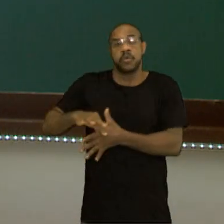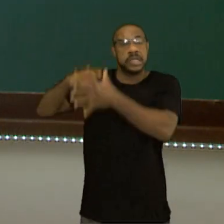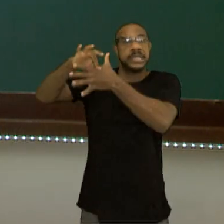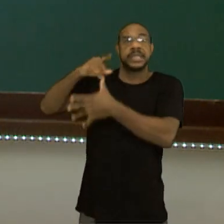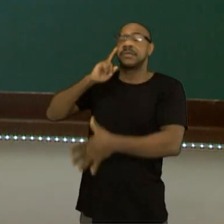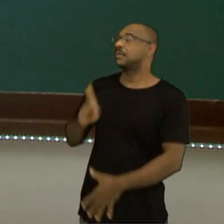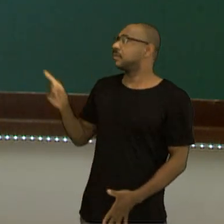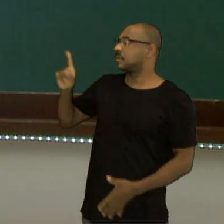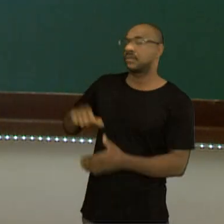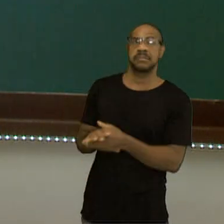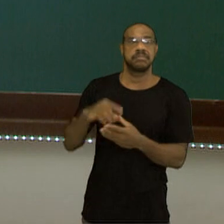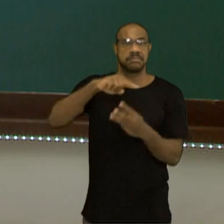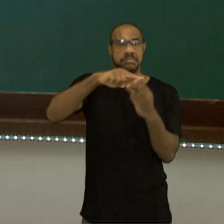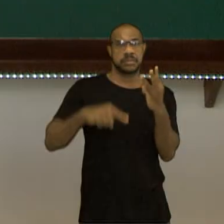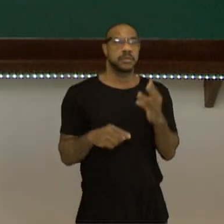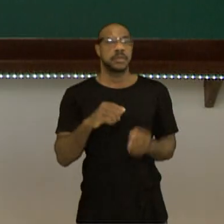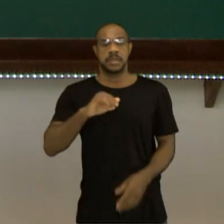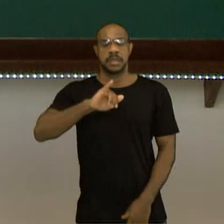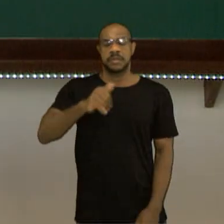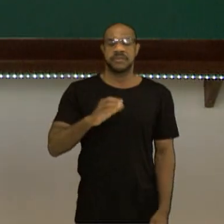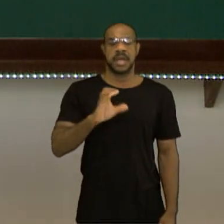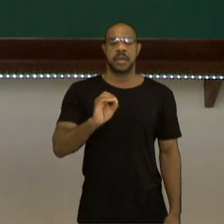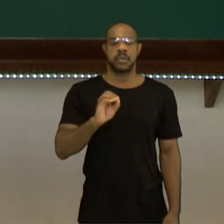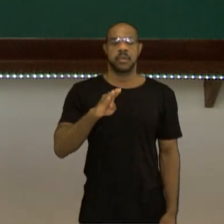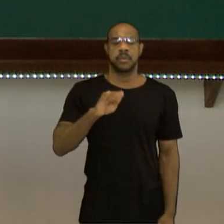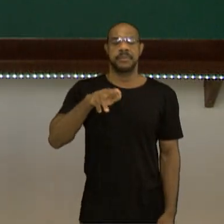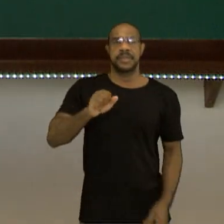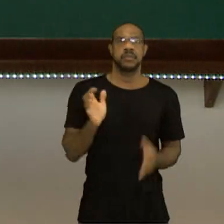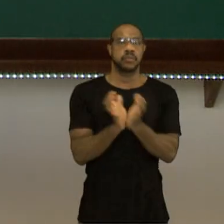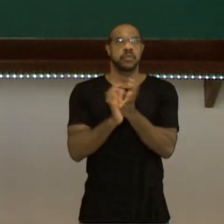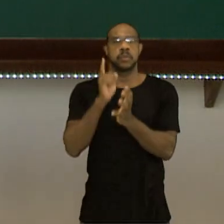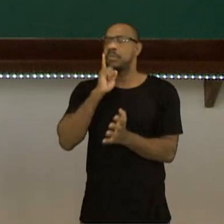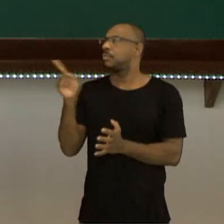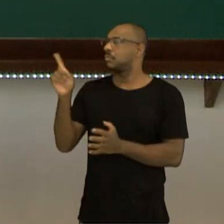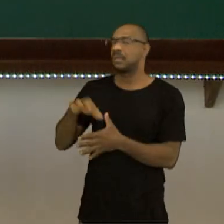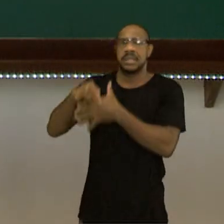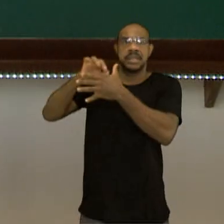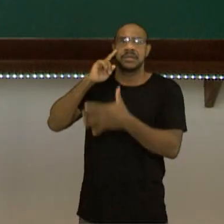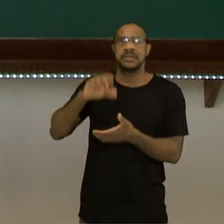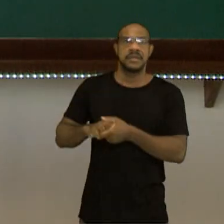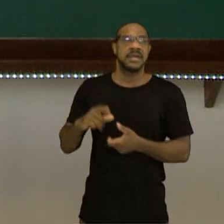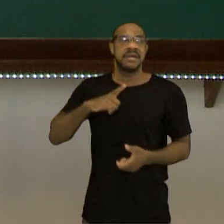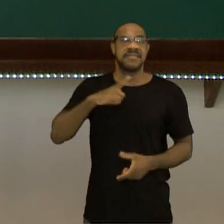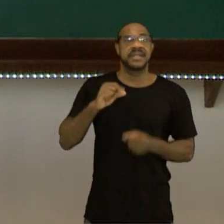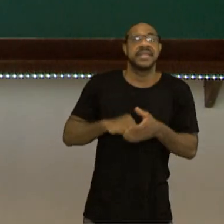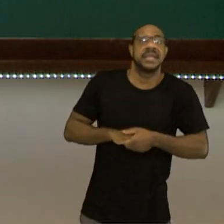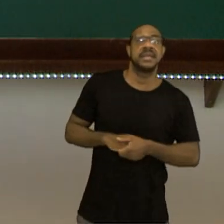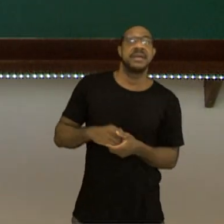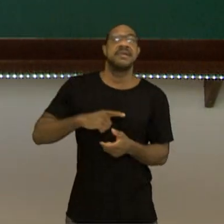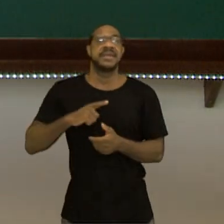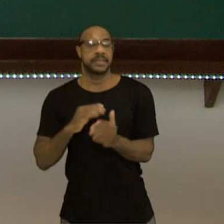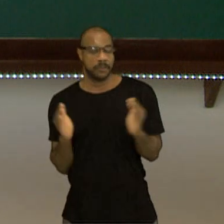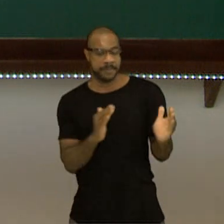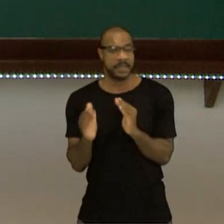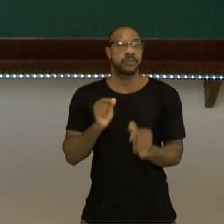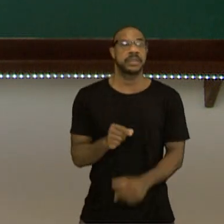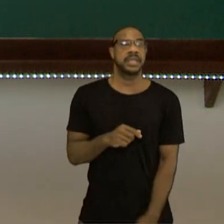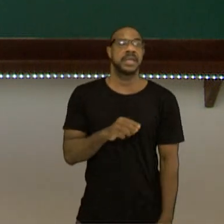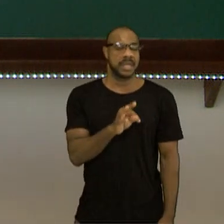do jacobinos, Danton, Marat e Robespierre, vão instalar um governo chamado Terror, com cerca de 17 mil